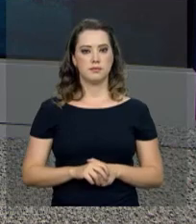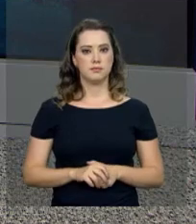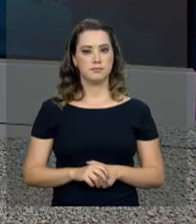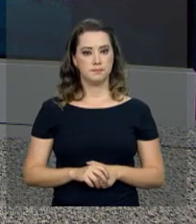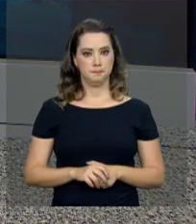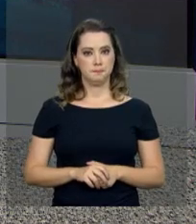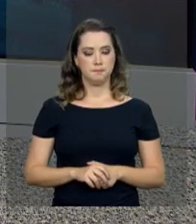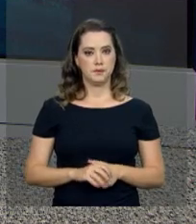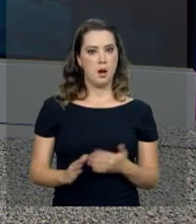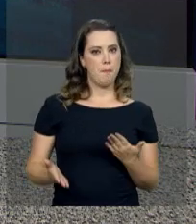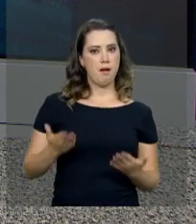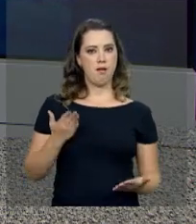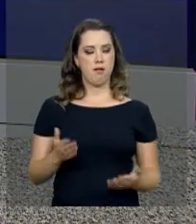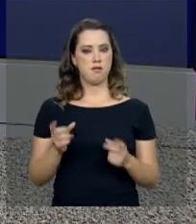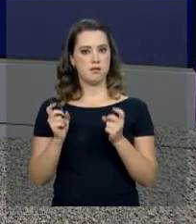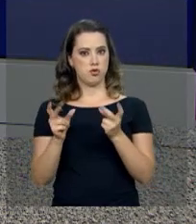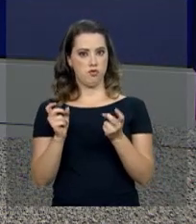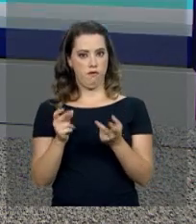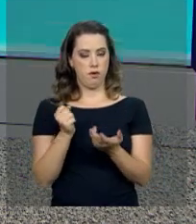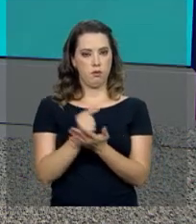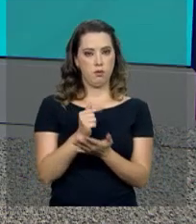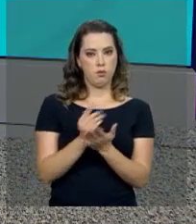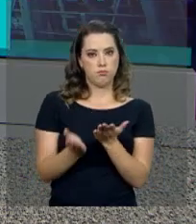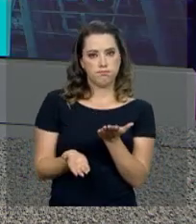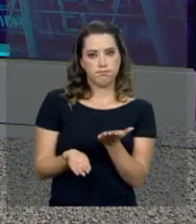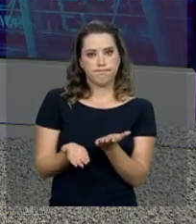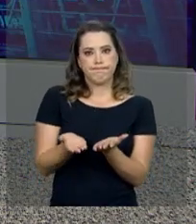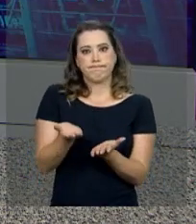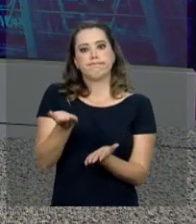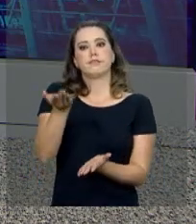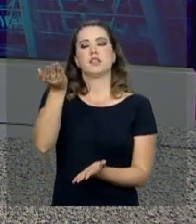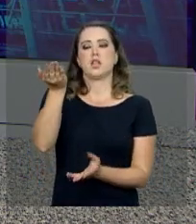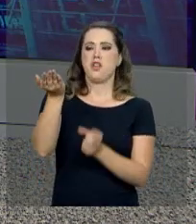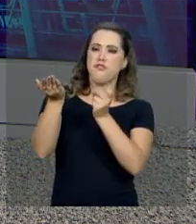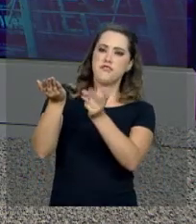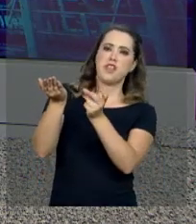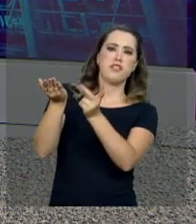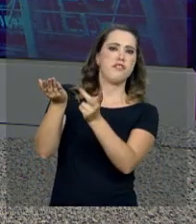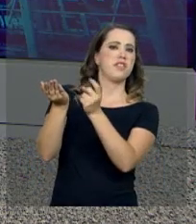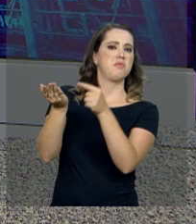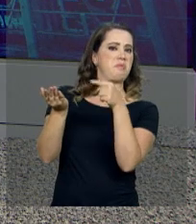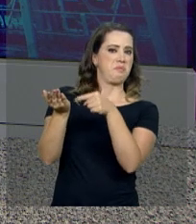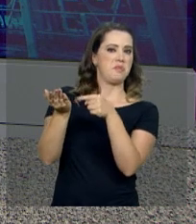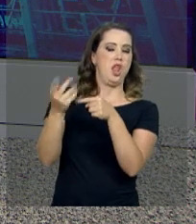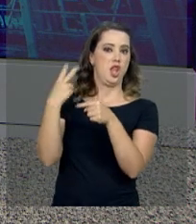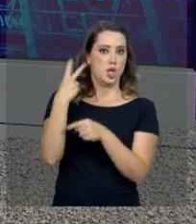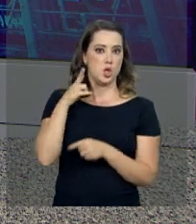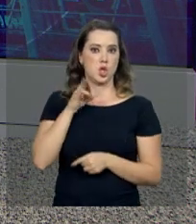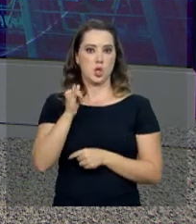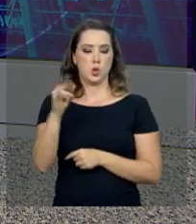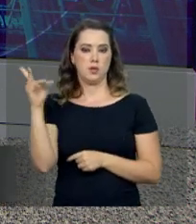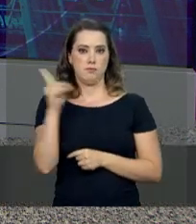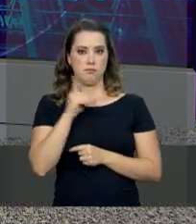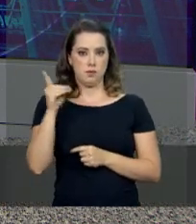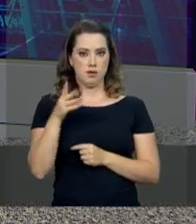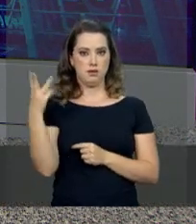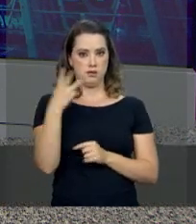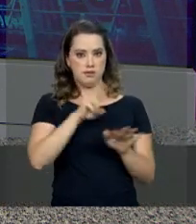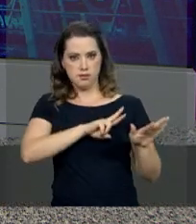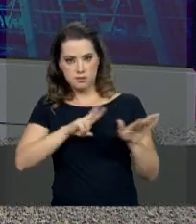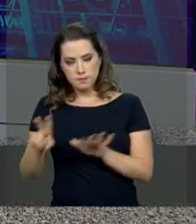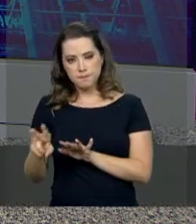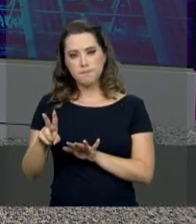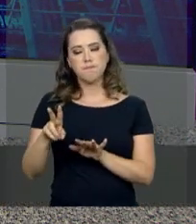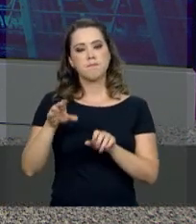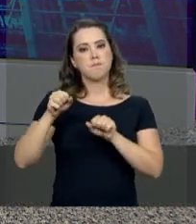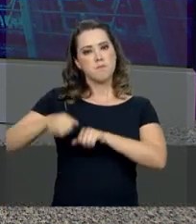A balança comercial registrou superávit de mais de 2 bilhões de dólares na terceira semana de setembro, o que